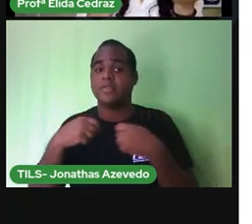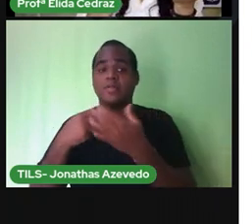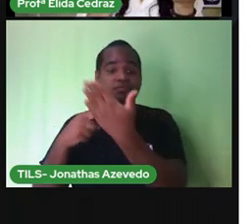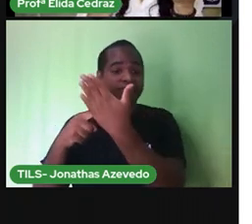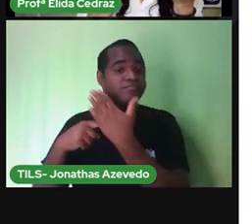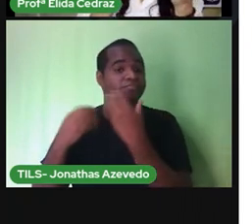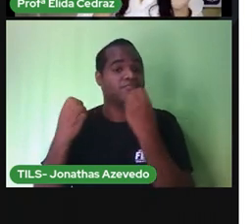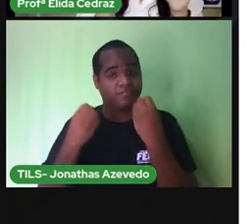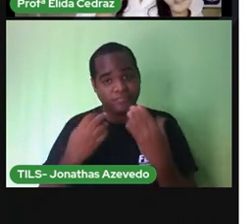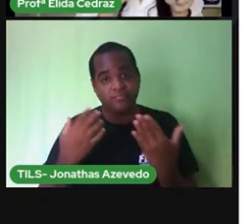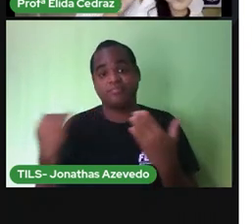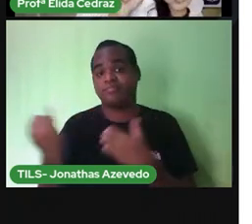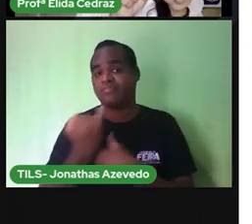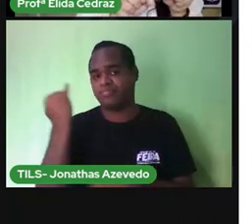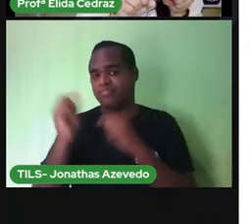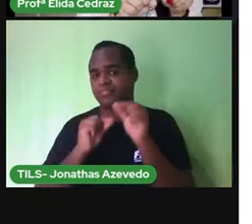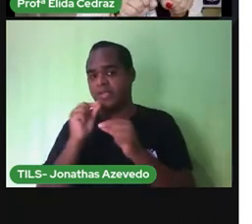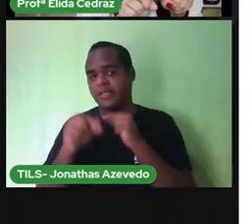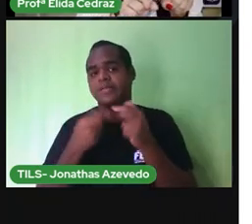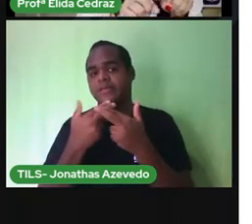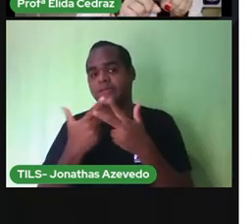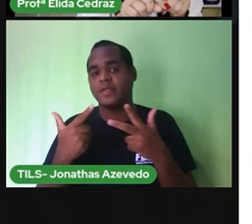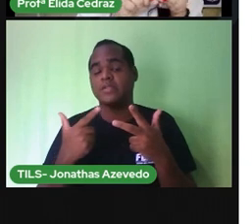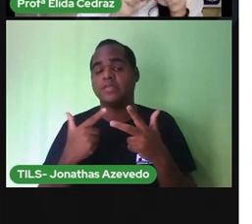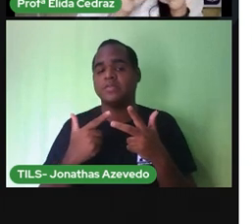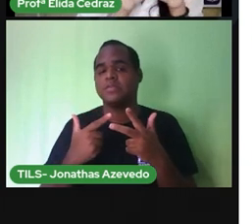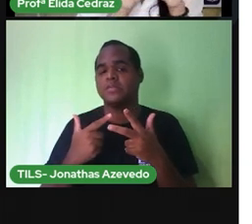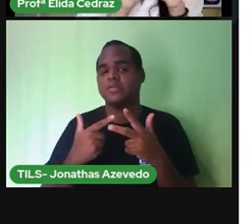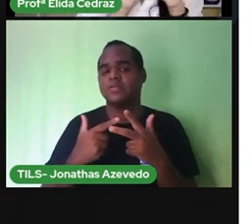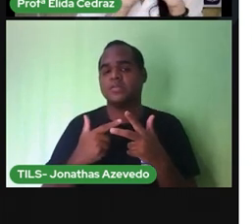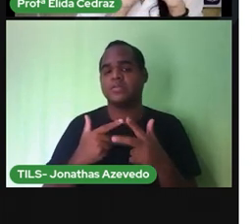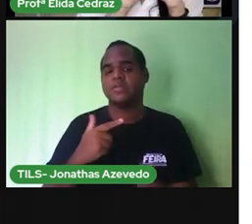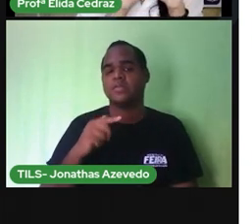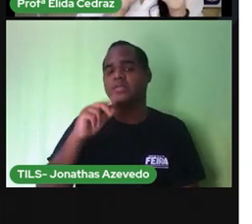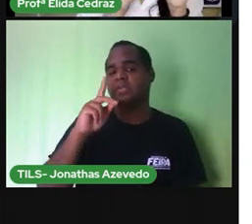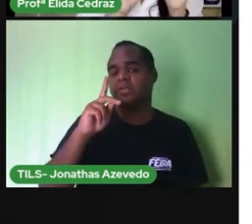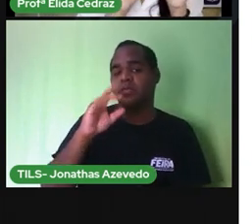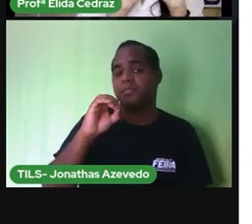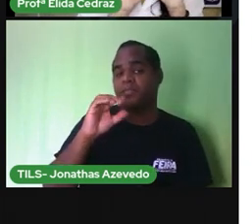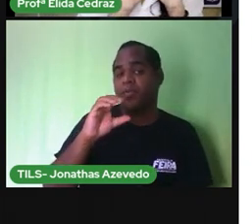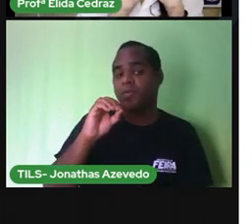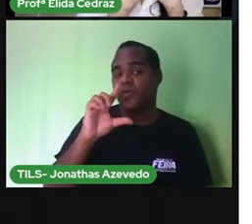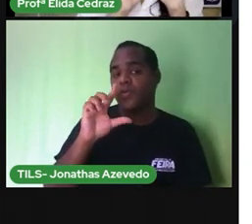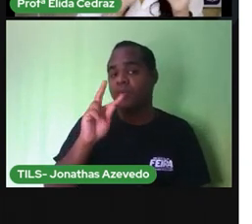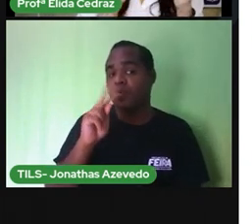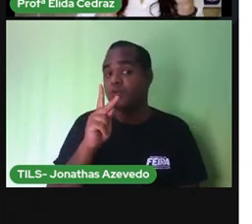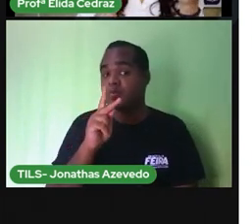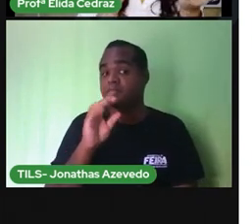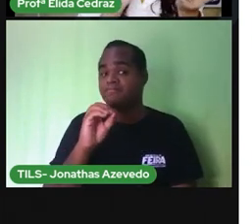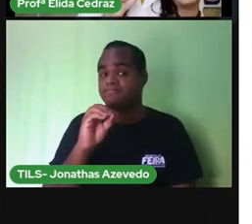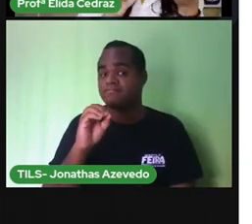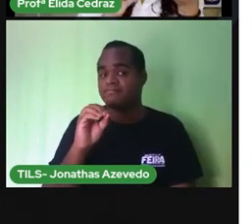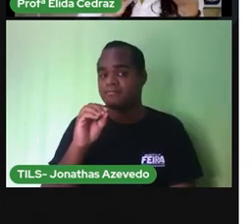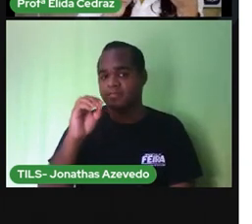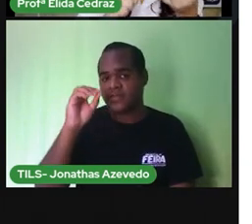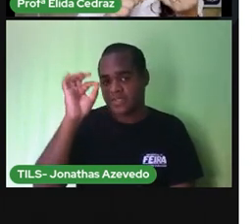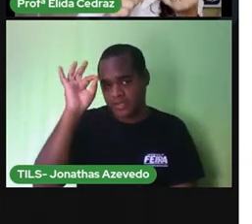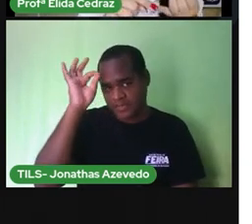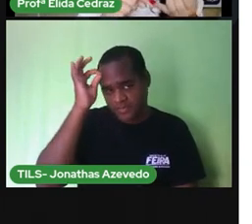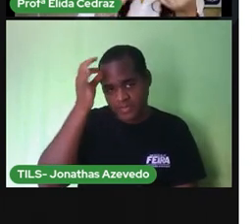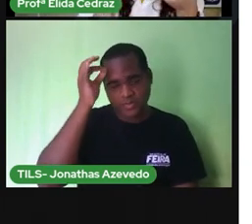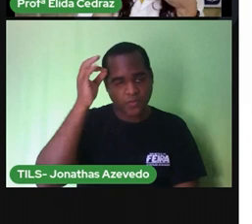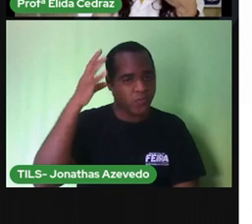nosso cabelo, porque esse bichinho aí chamado piolho, esse bichinho, ele chupa o nosso